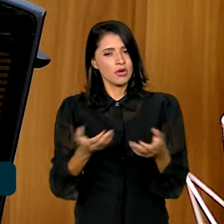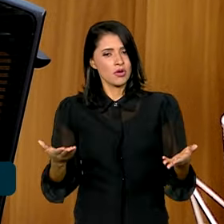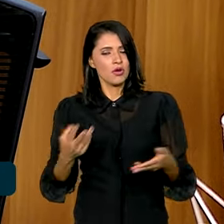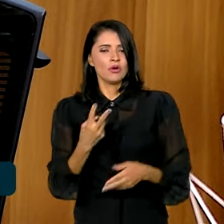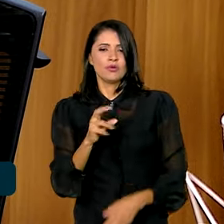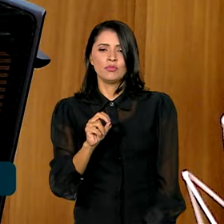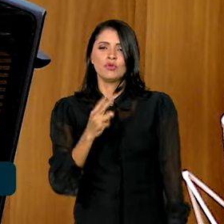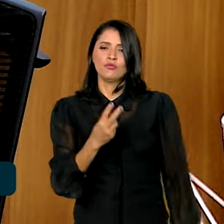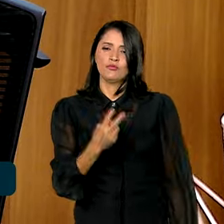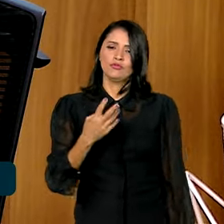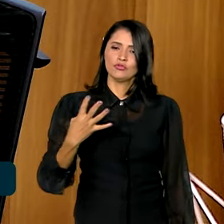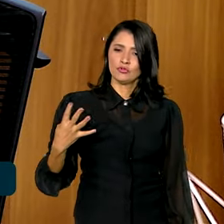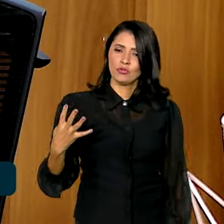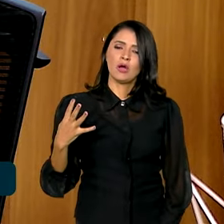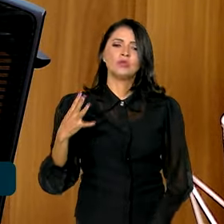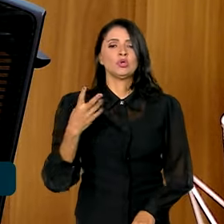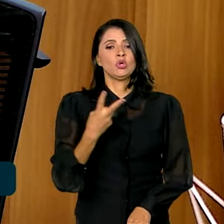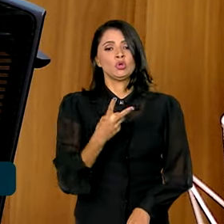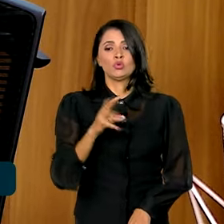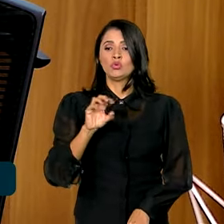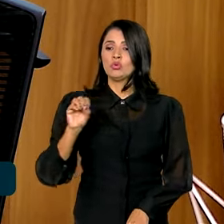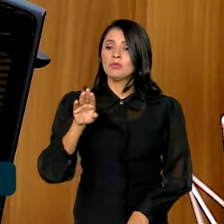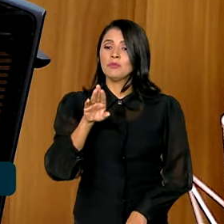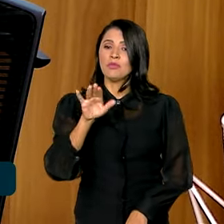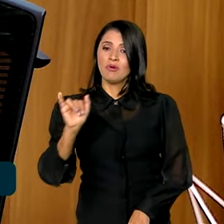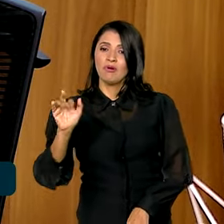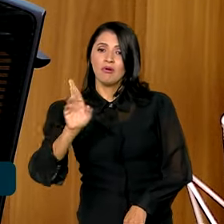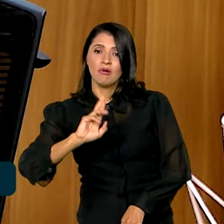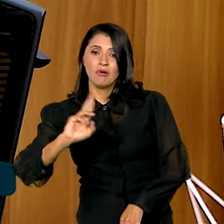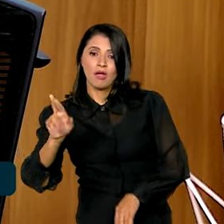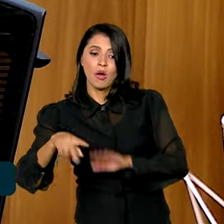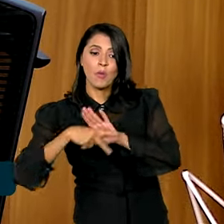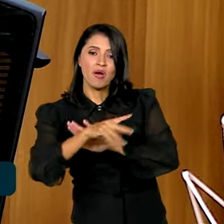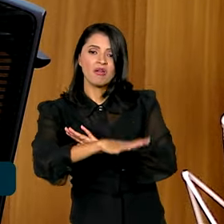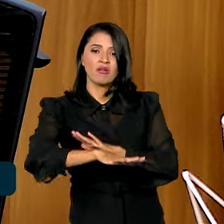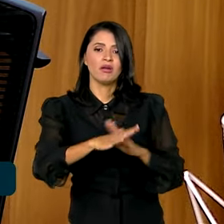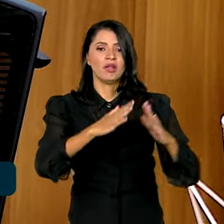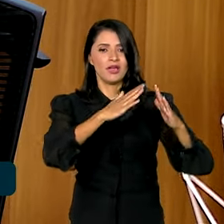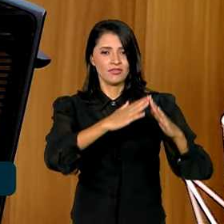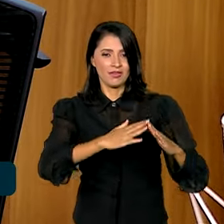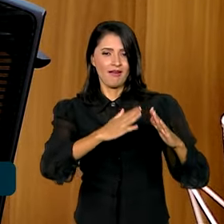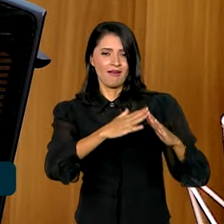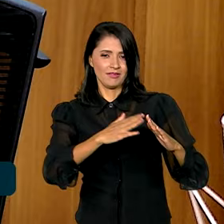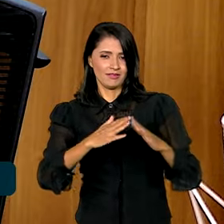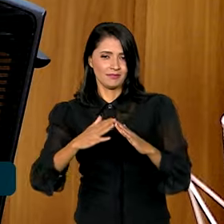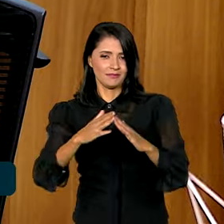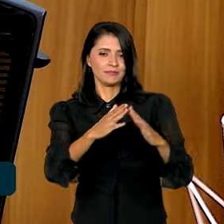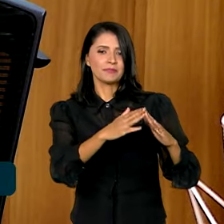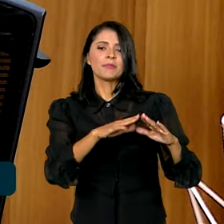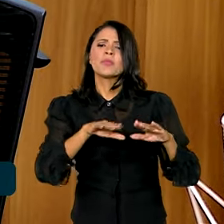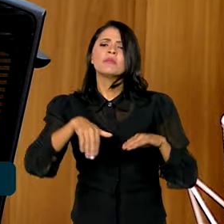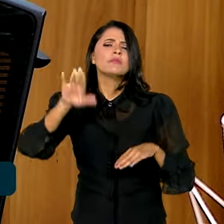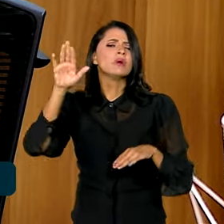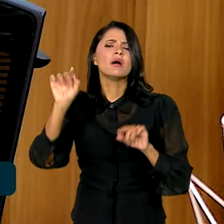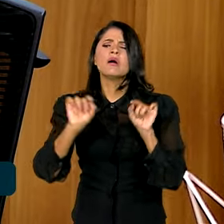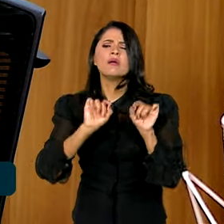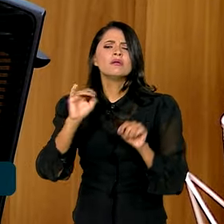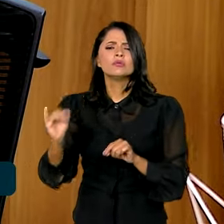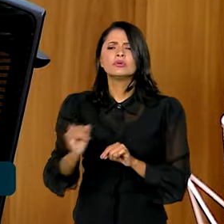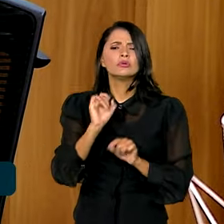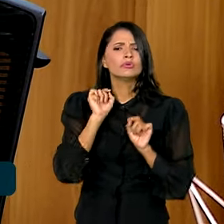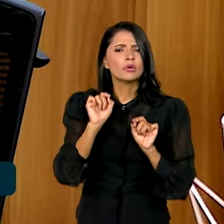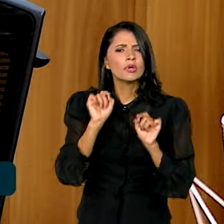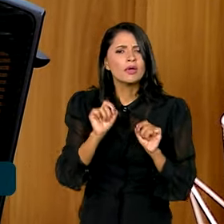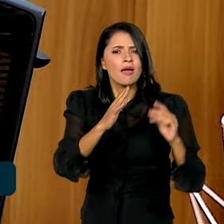2024, no mínimo, R$ 200 bilhões sejam destinados à habitação. E o que é mais importante é porque a